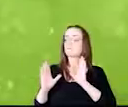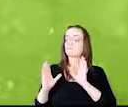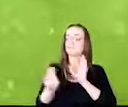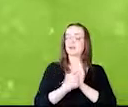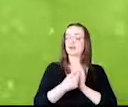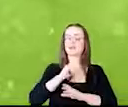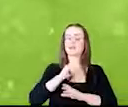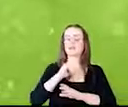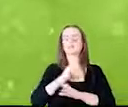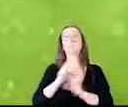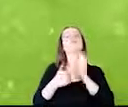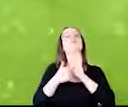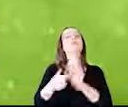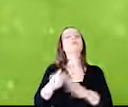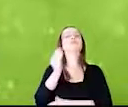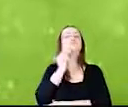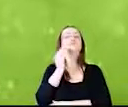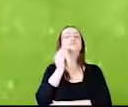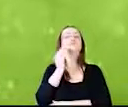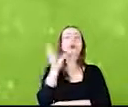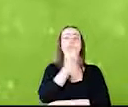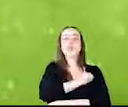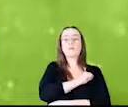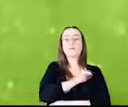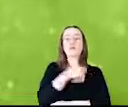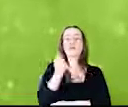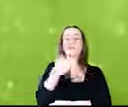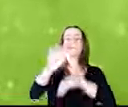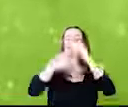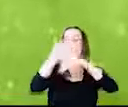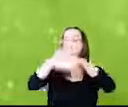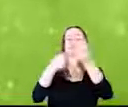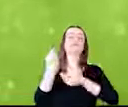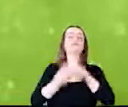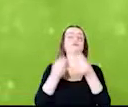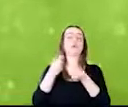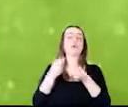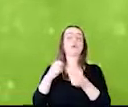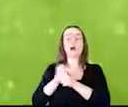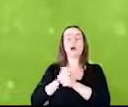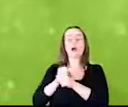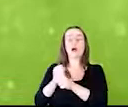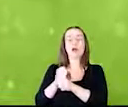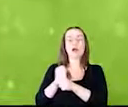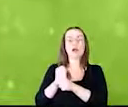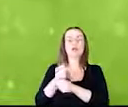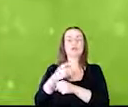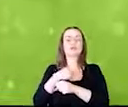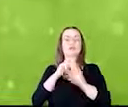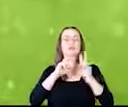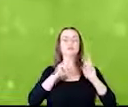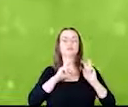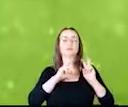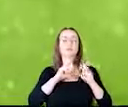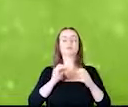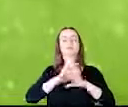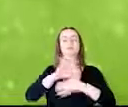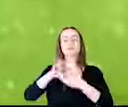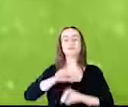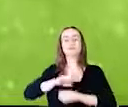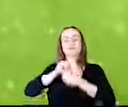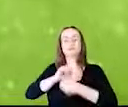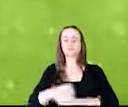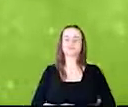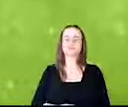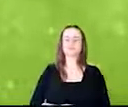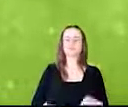Vou mostrar aqui rapidamente então como é que nós evoluímos nesses últimos anos com a questão da sustentabilidade. Primeiramente onde é que